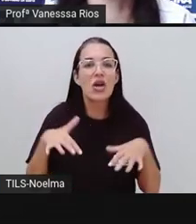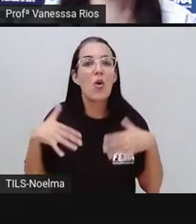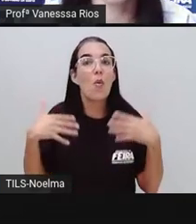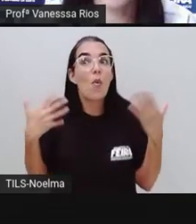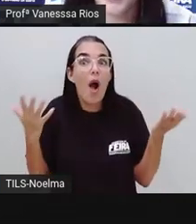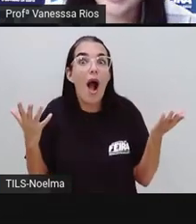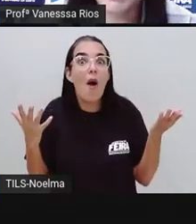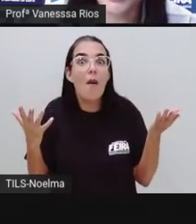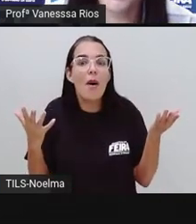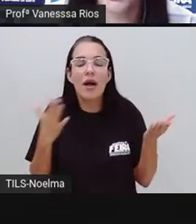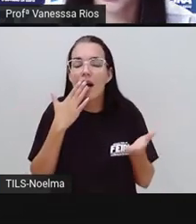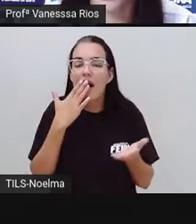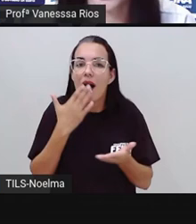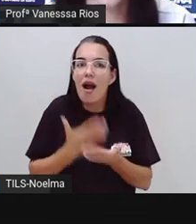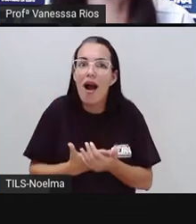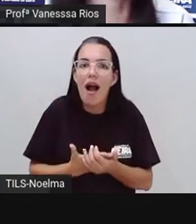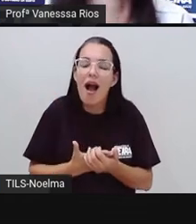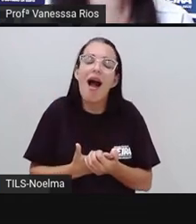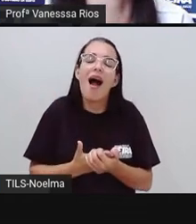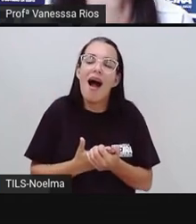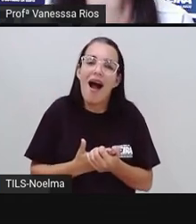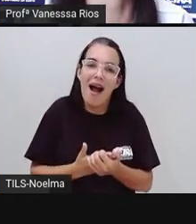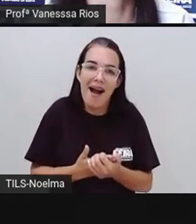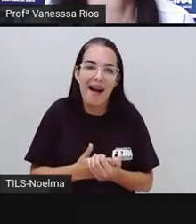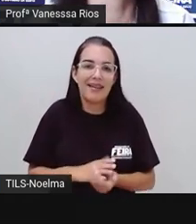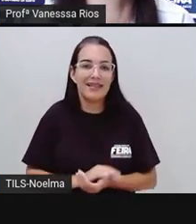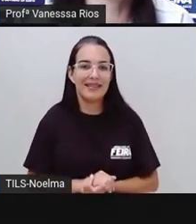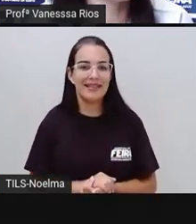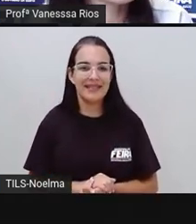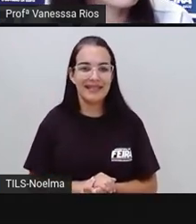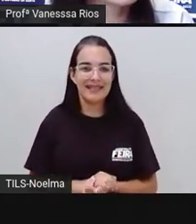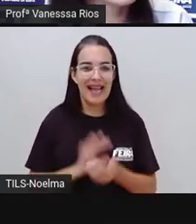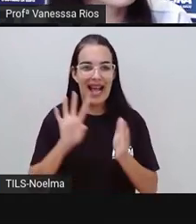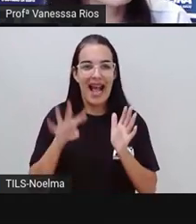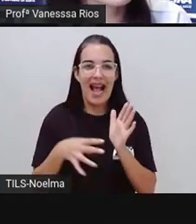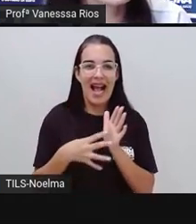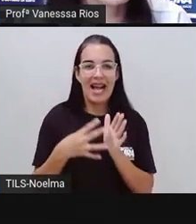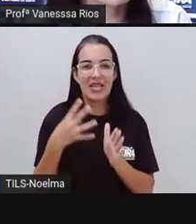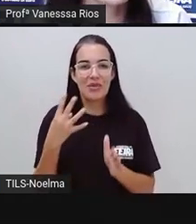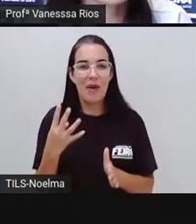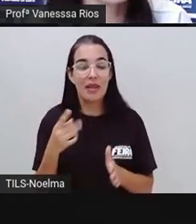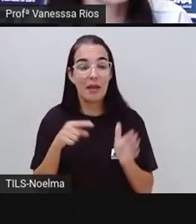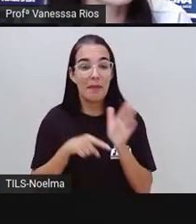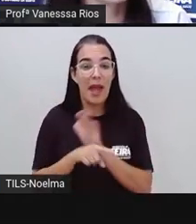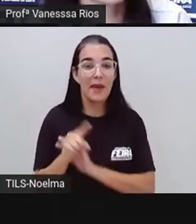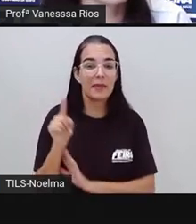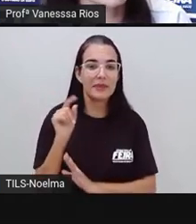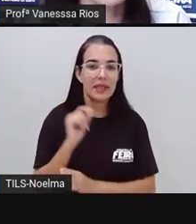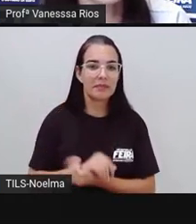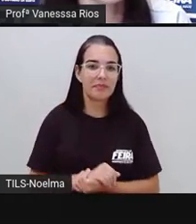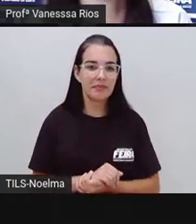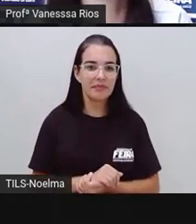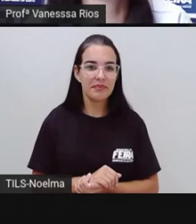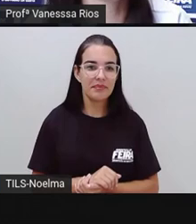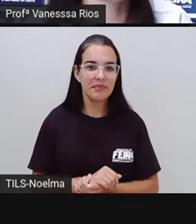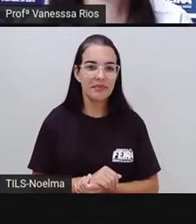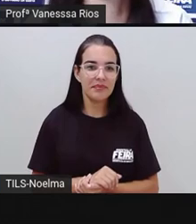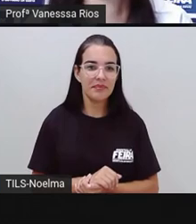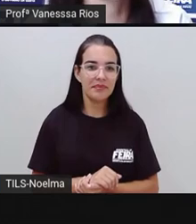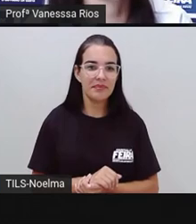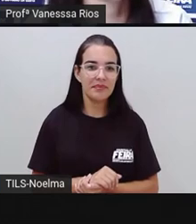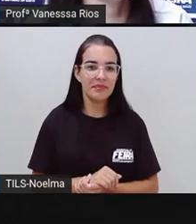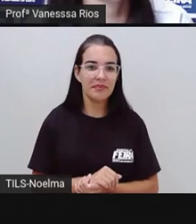Vixe, foi mesmo? Olhem só. E eu tenho mais uma pergunta para você. A nossa entrevista ainda não